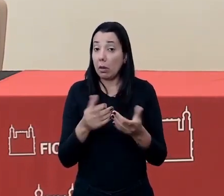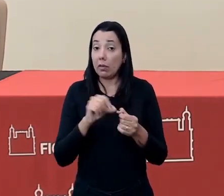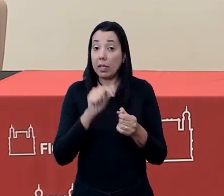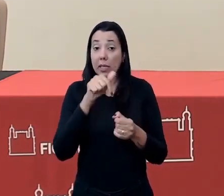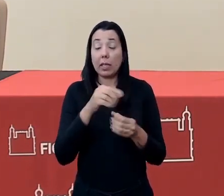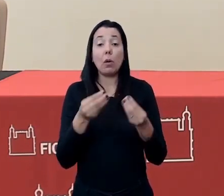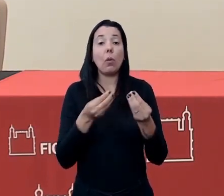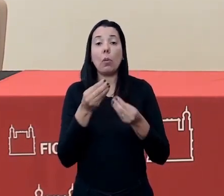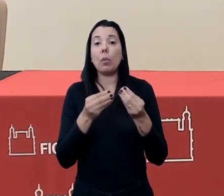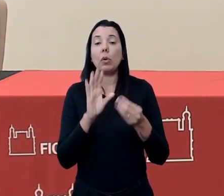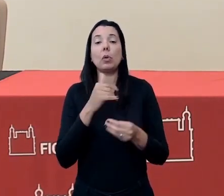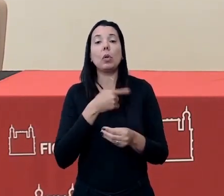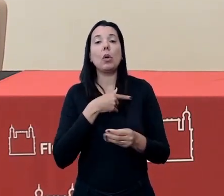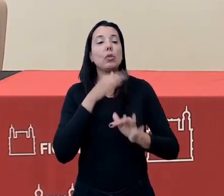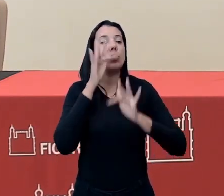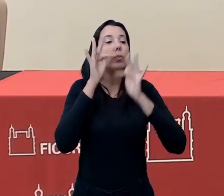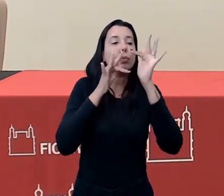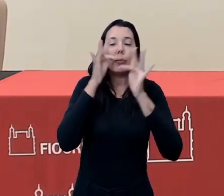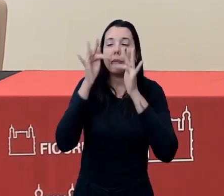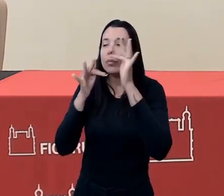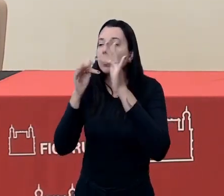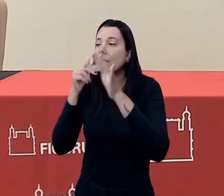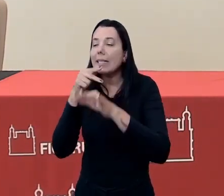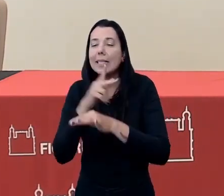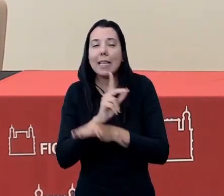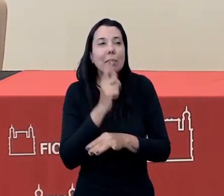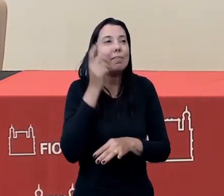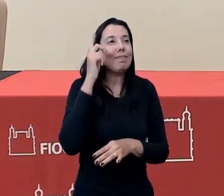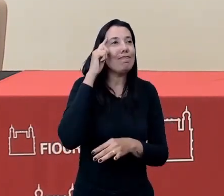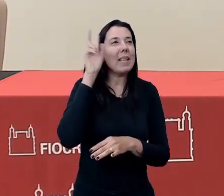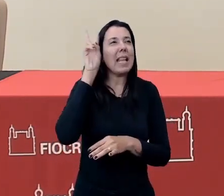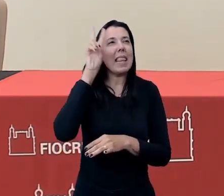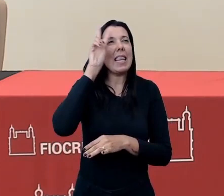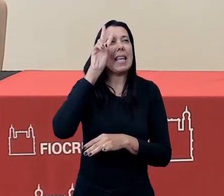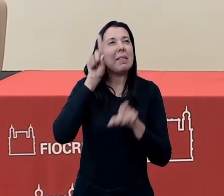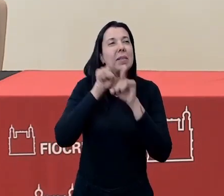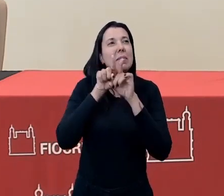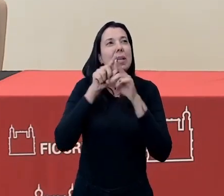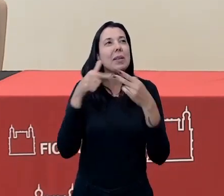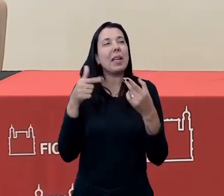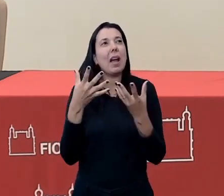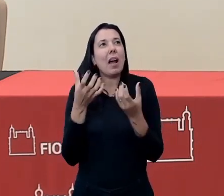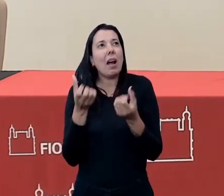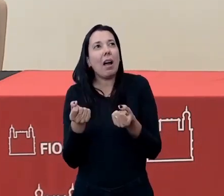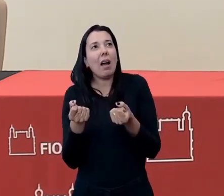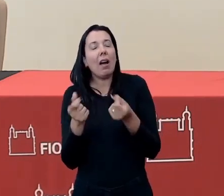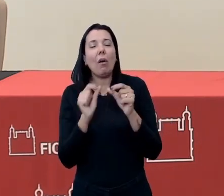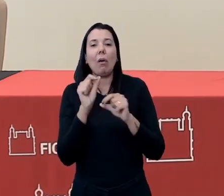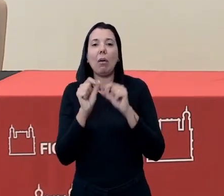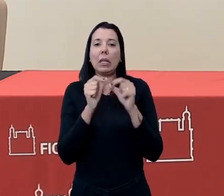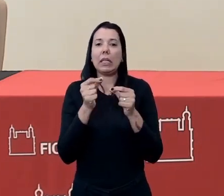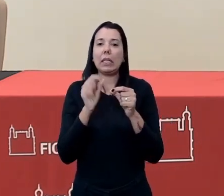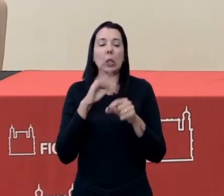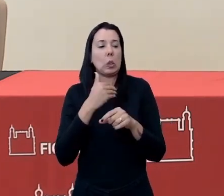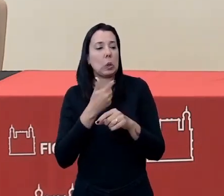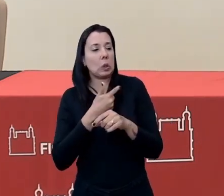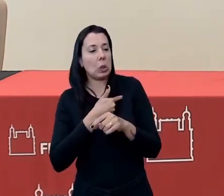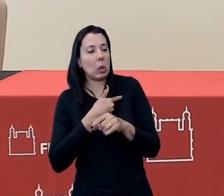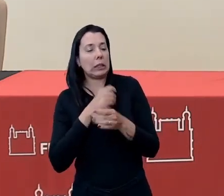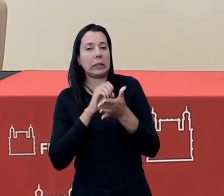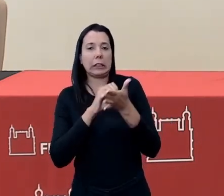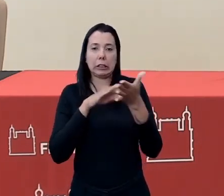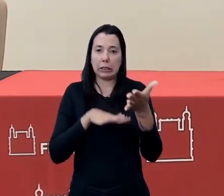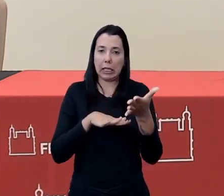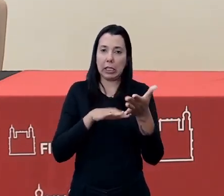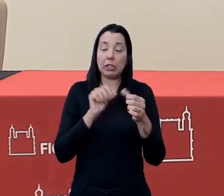jardim. Eu sempre fico com a recordação dos demais acolhimentos em que as... as nossas atividades,